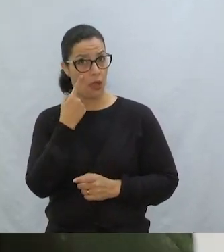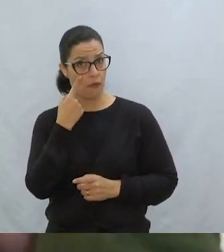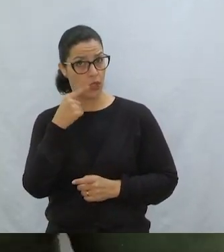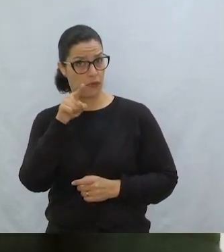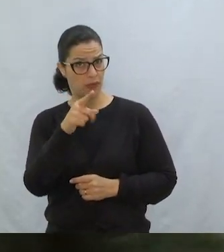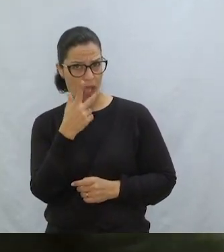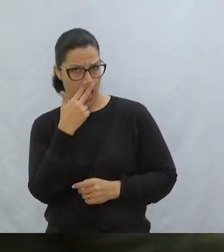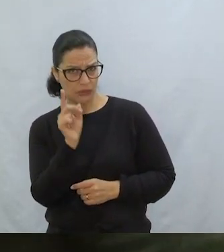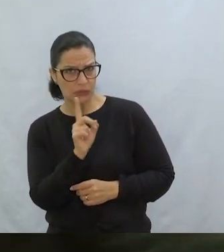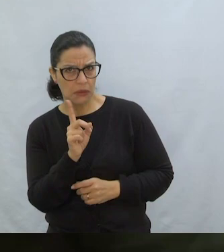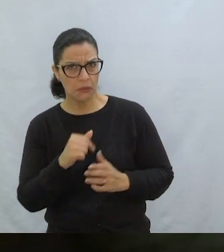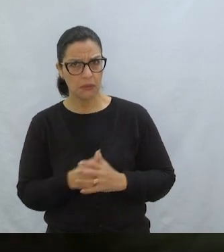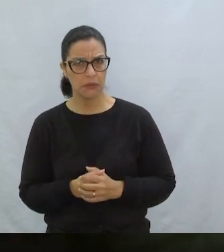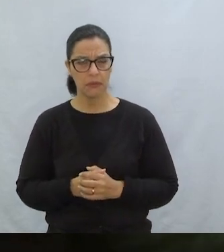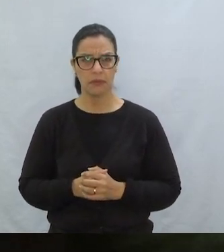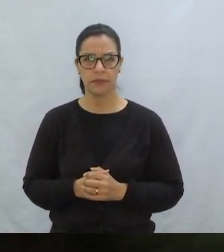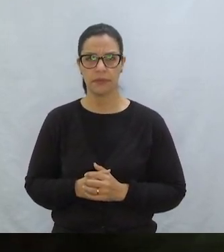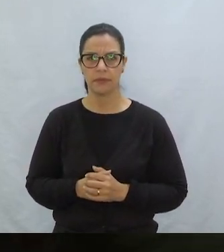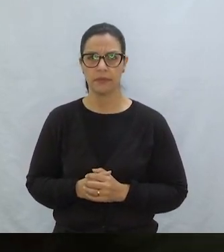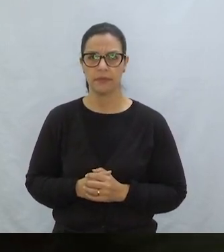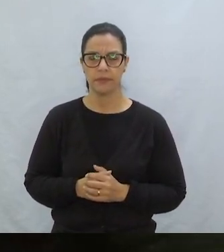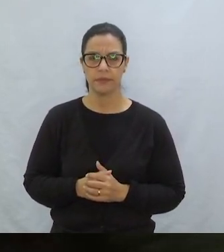Ora, você não acha?